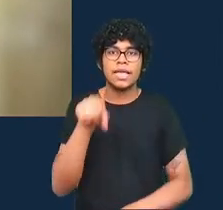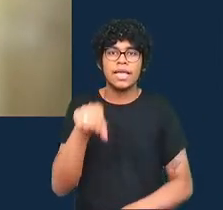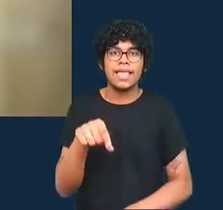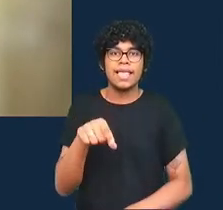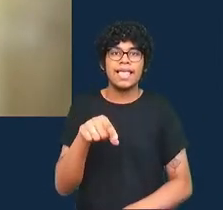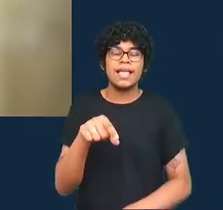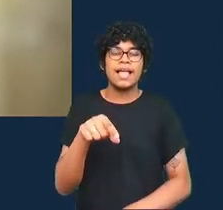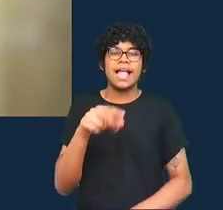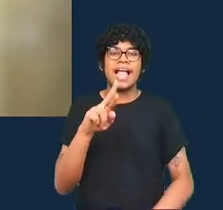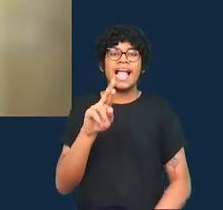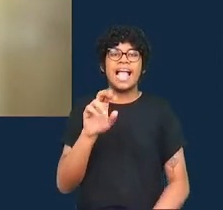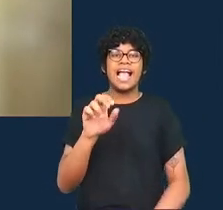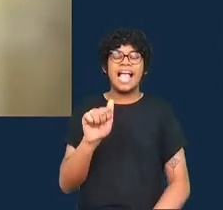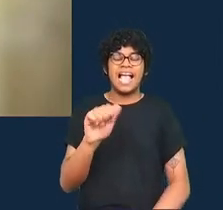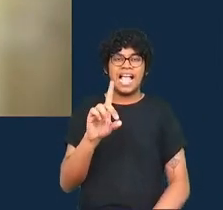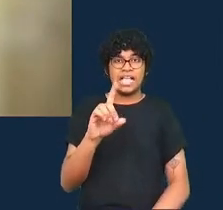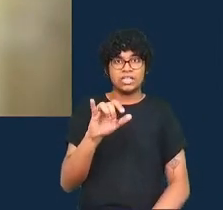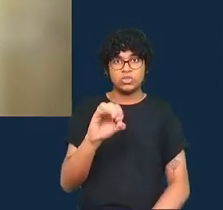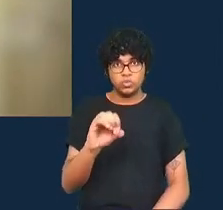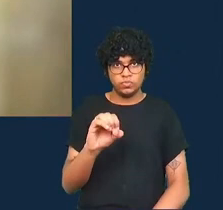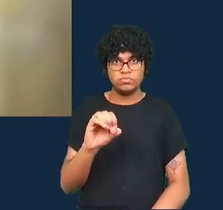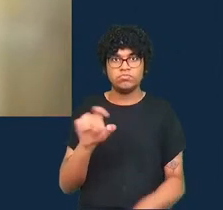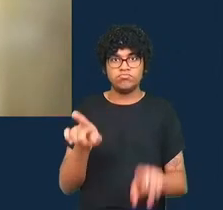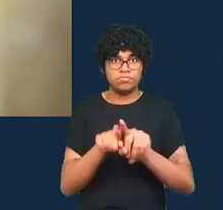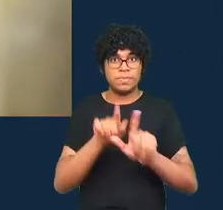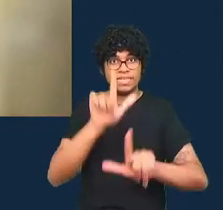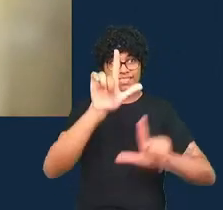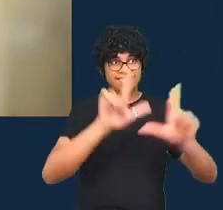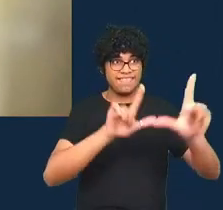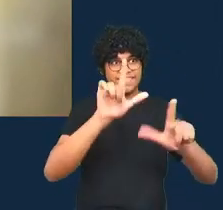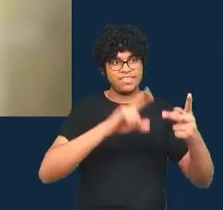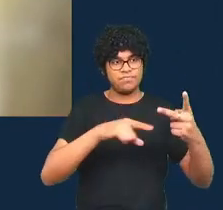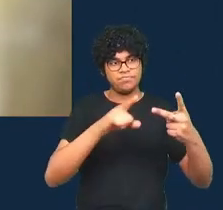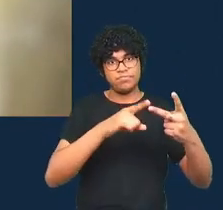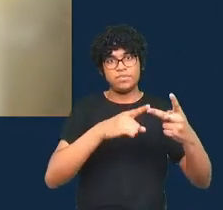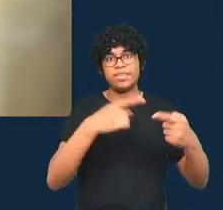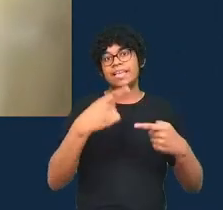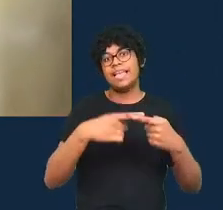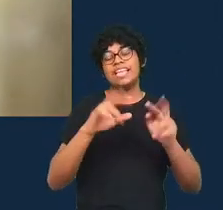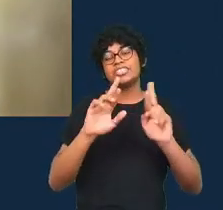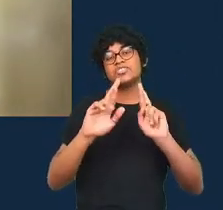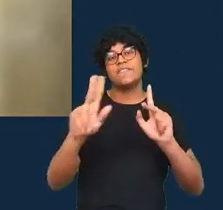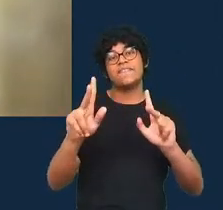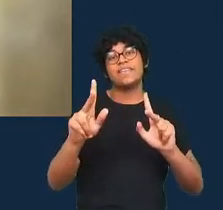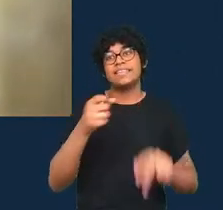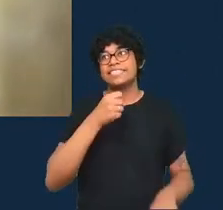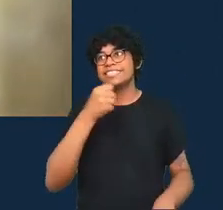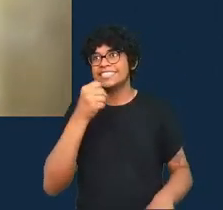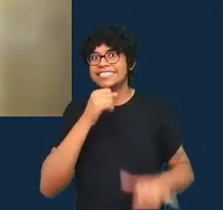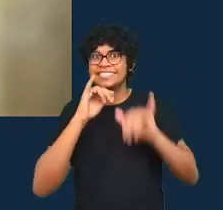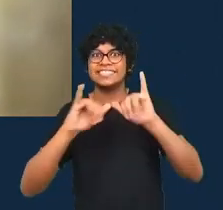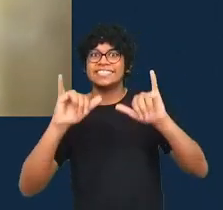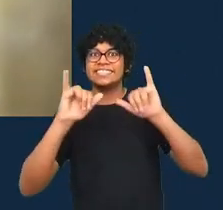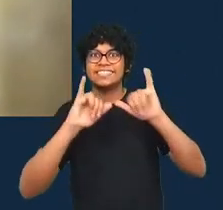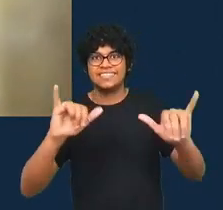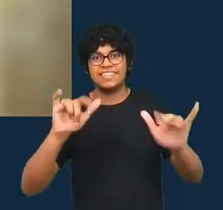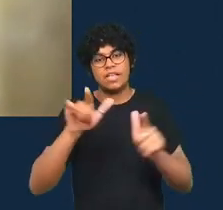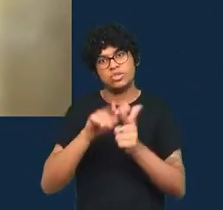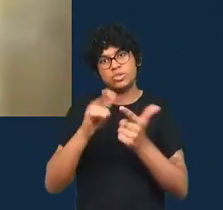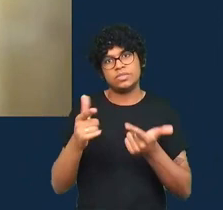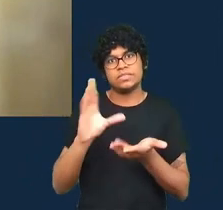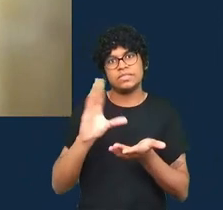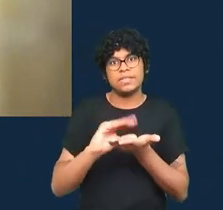tv porque eles são diferentes da imprensa quando a gente pensa sobre jornalismo de dados onde